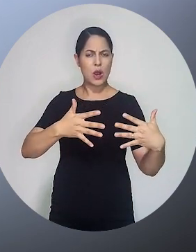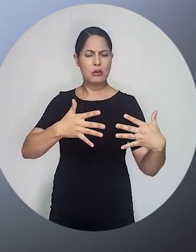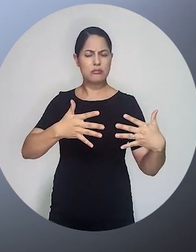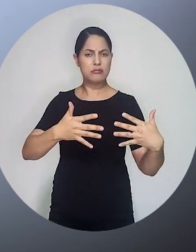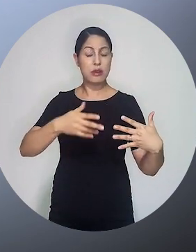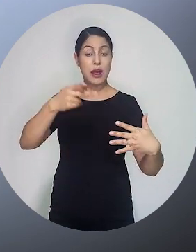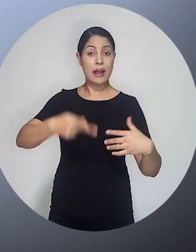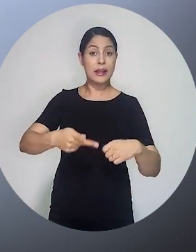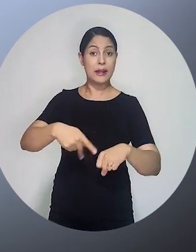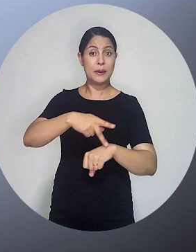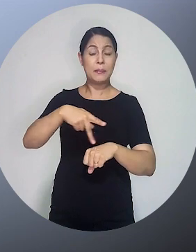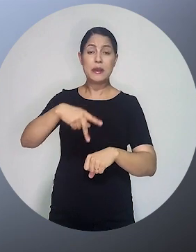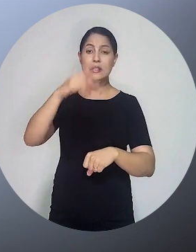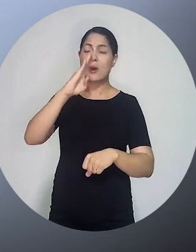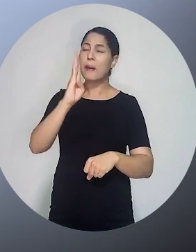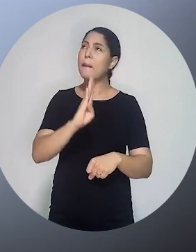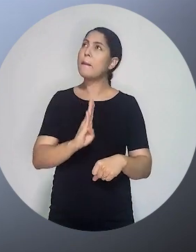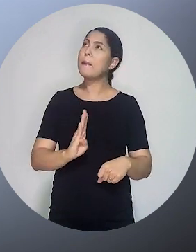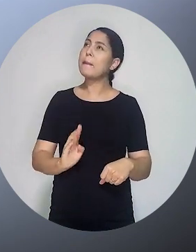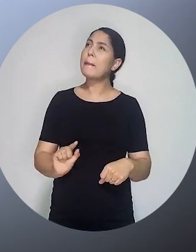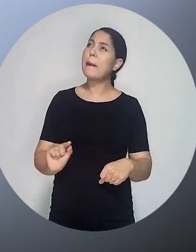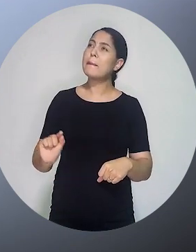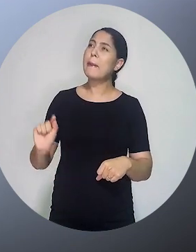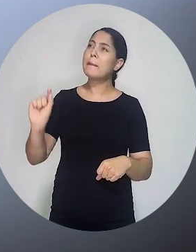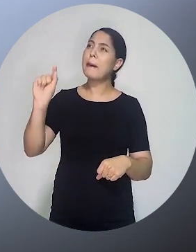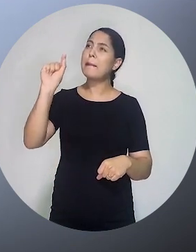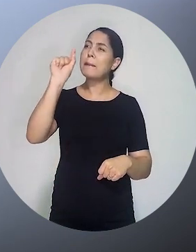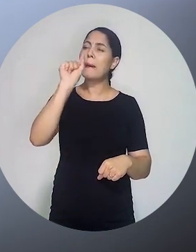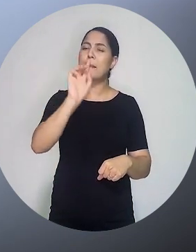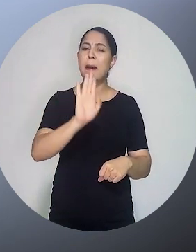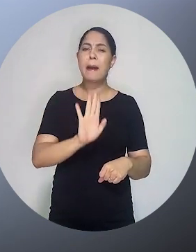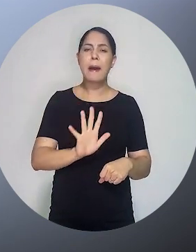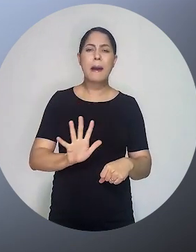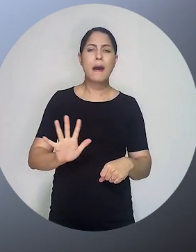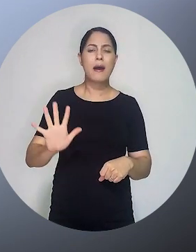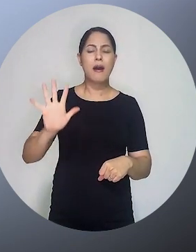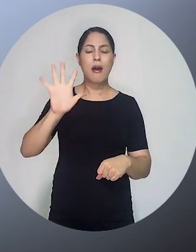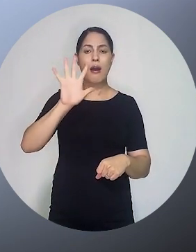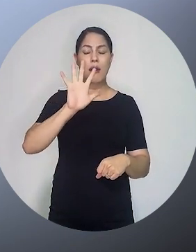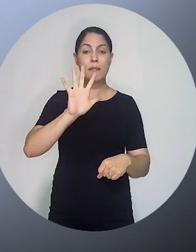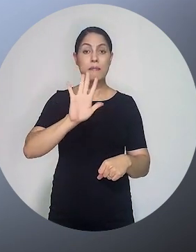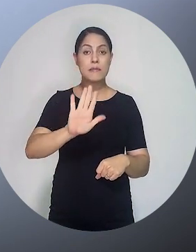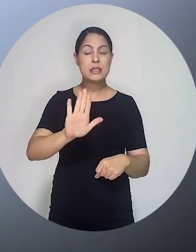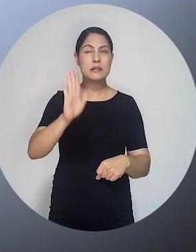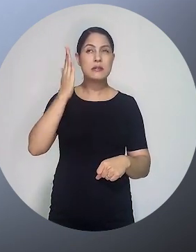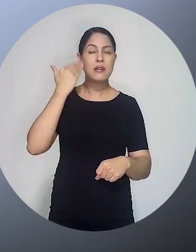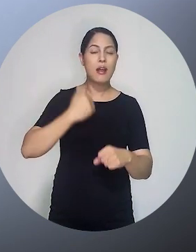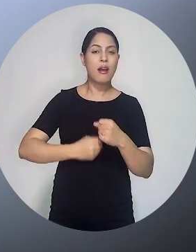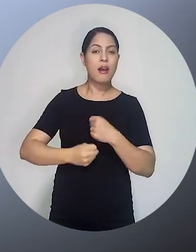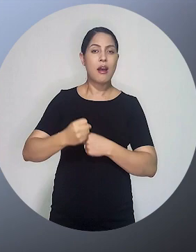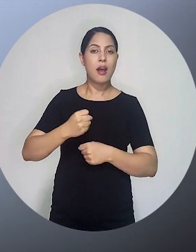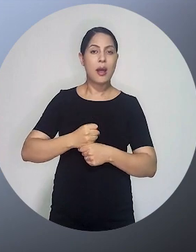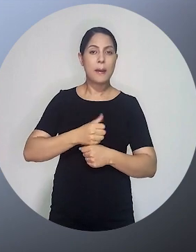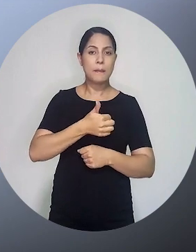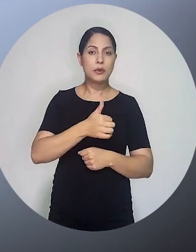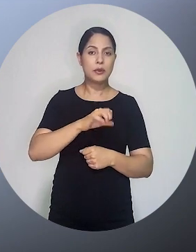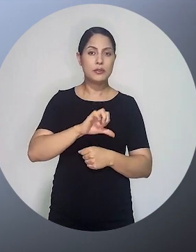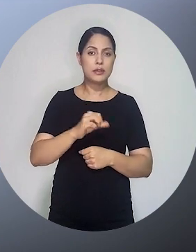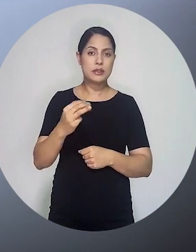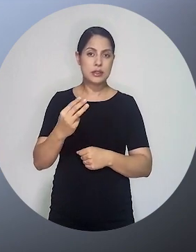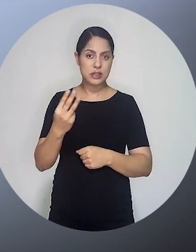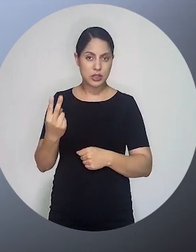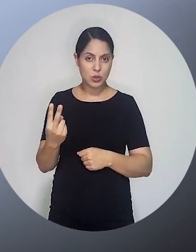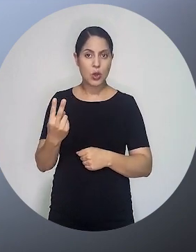segura e transparente em um país de proporções continentais? Desde o Código Eleitoral de